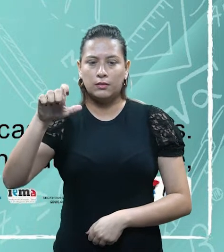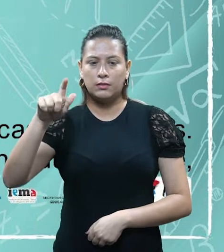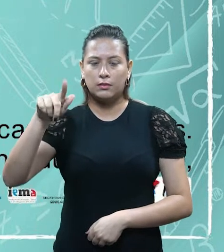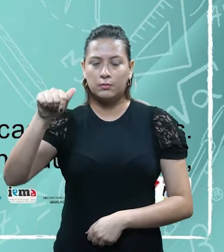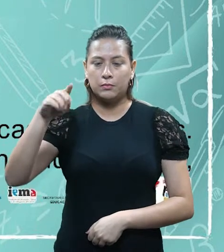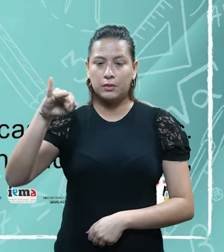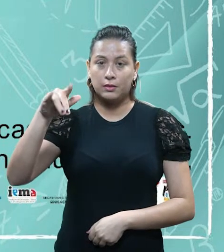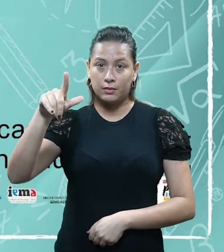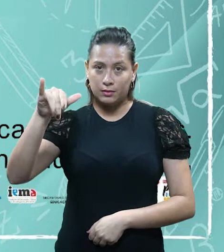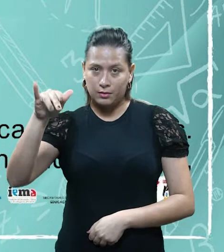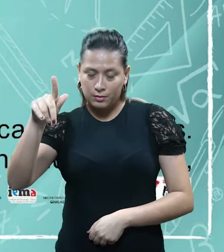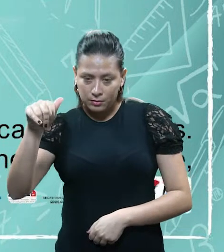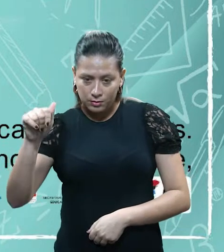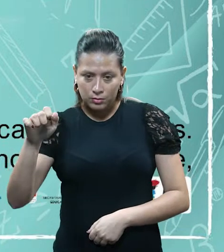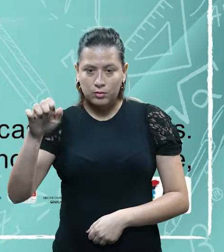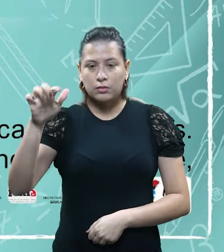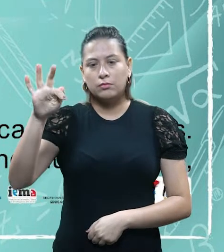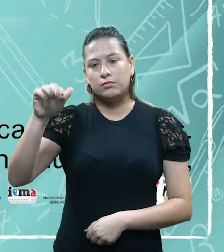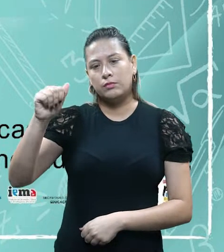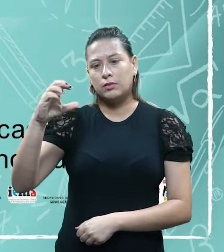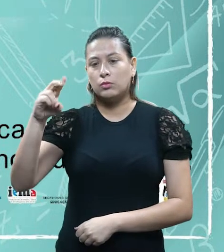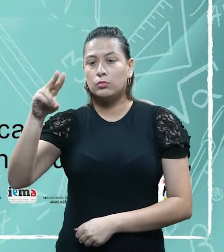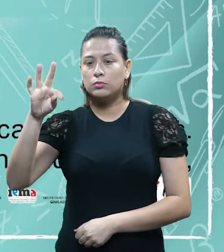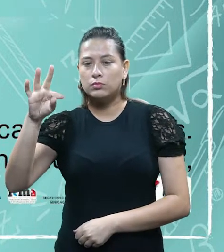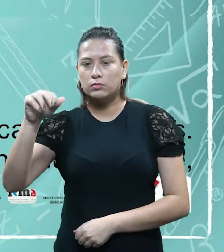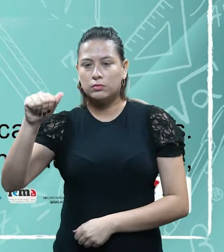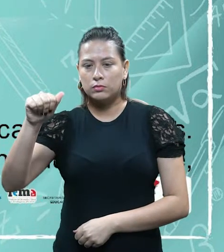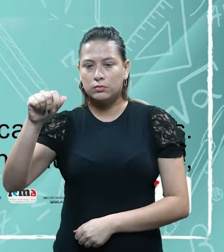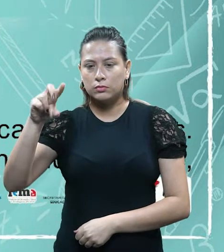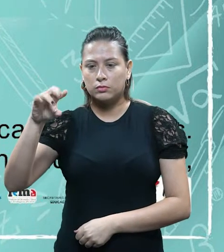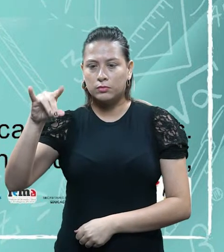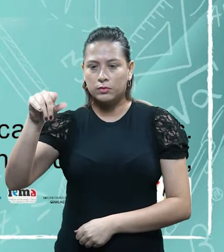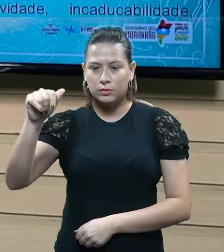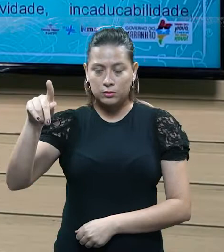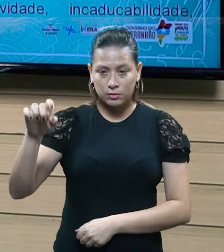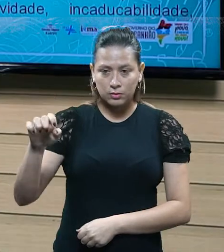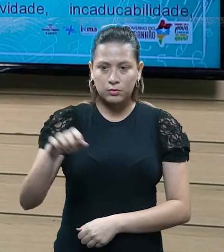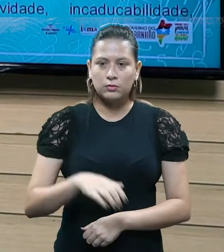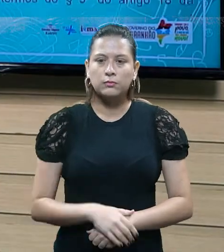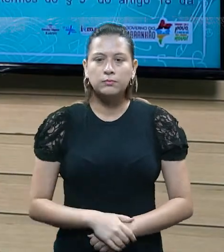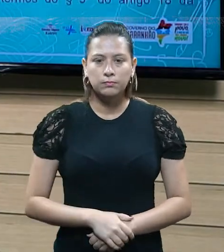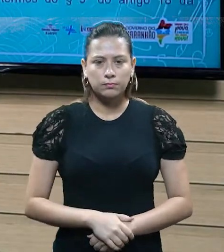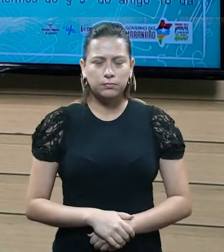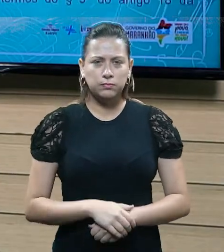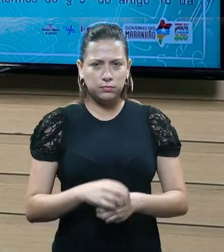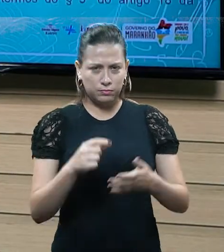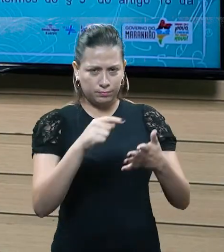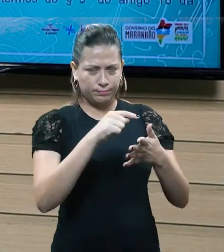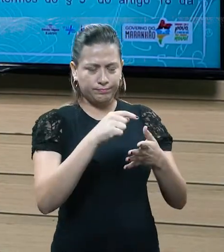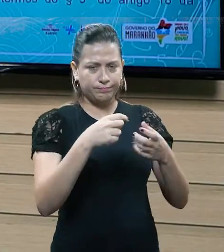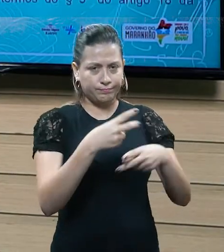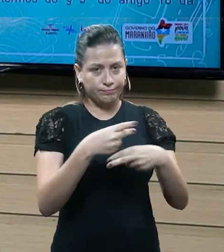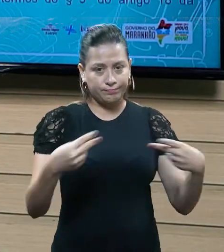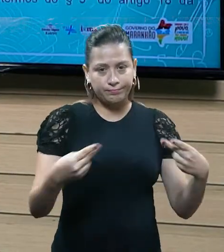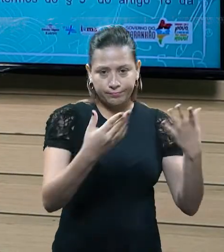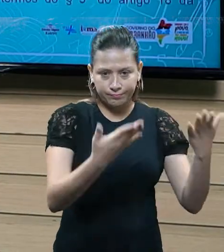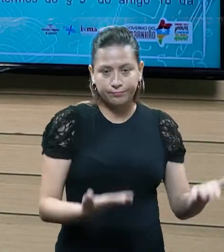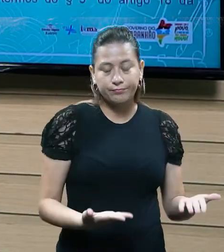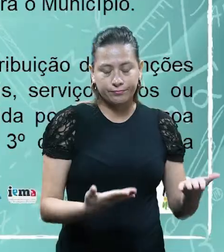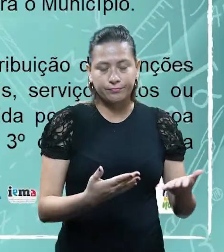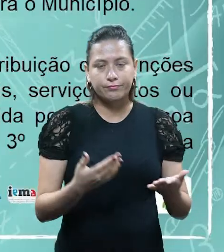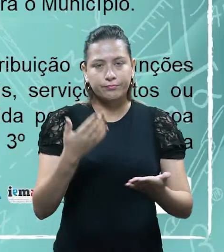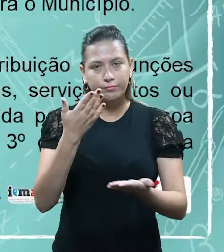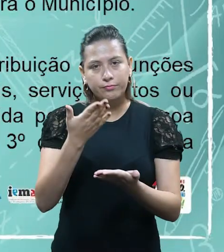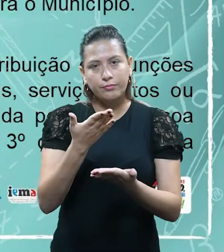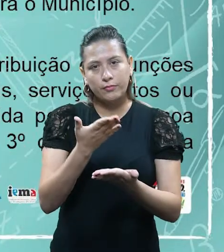incaducabilidade, inalterabilidade, a irrenunciabilidade. Então, a gente vai falar um pouquinho a respeito dessas competências,